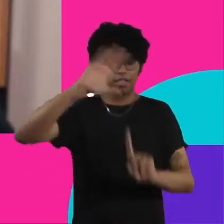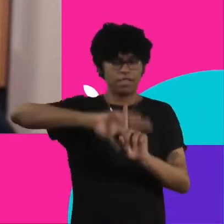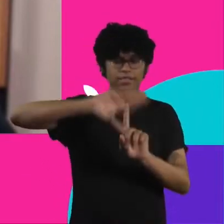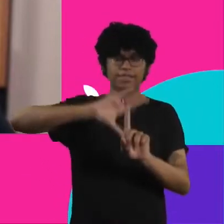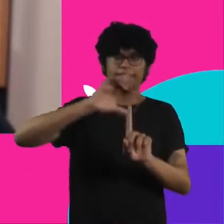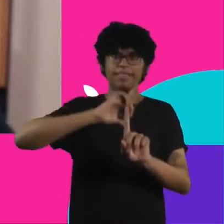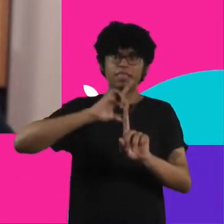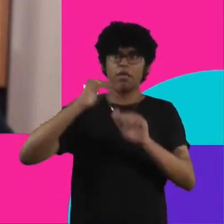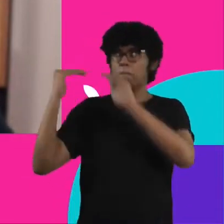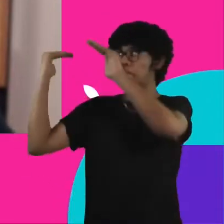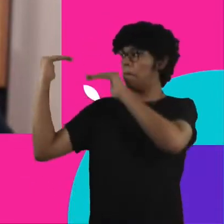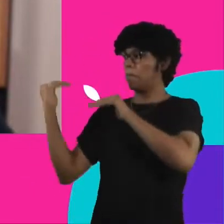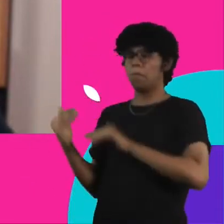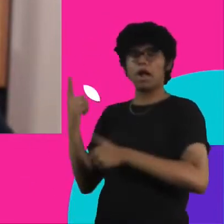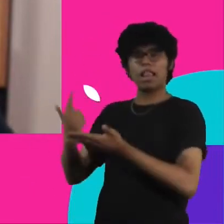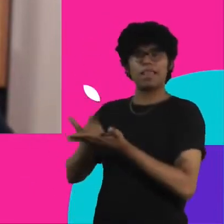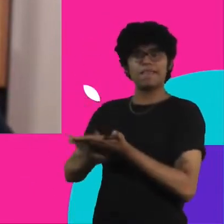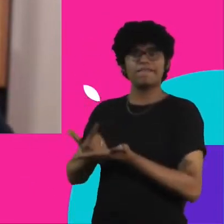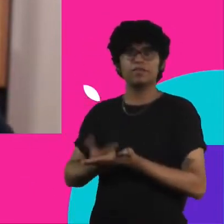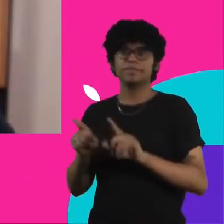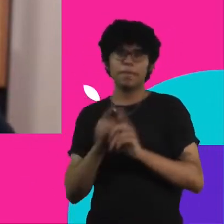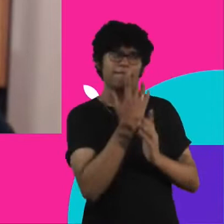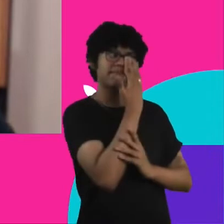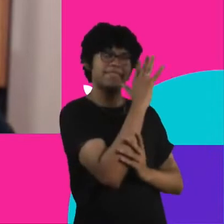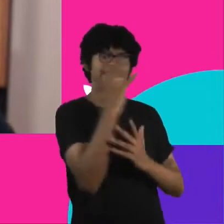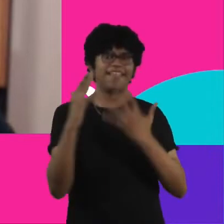tem uma estante cheia de livros e algumas plantinhas.